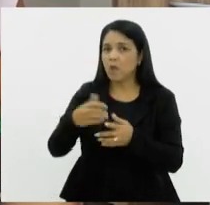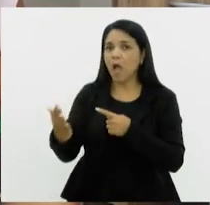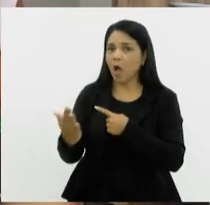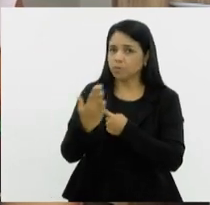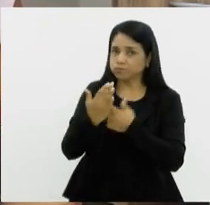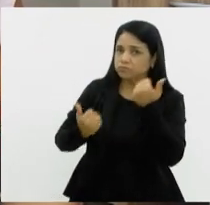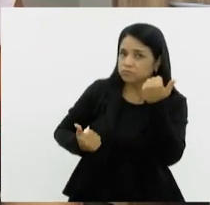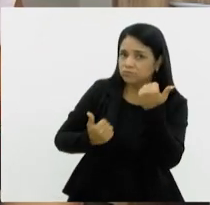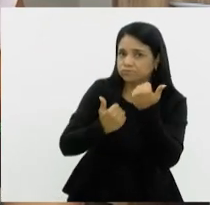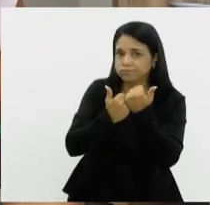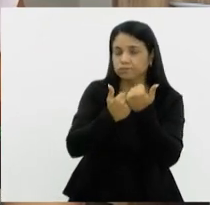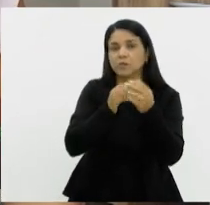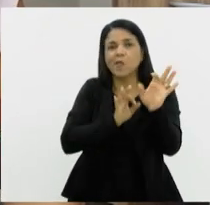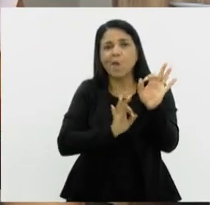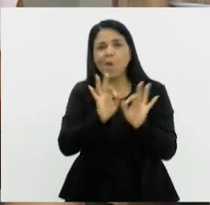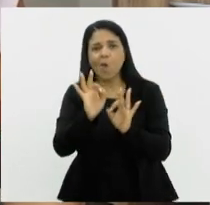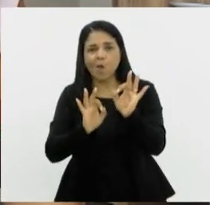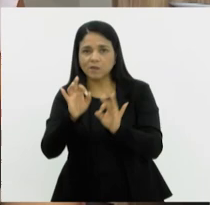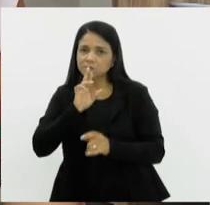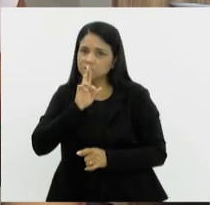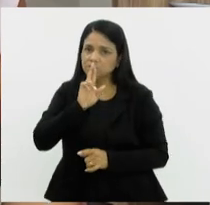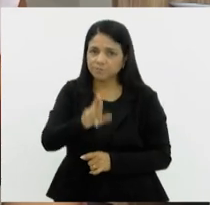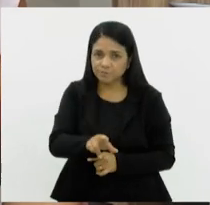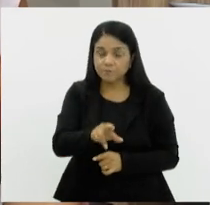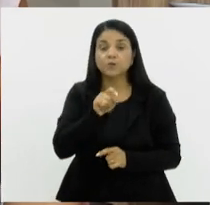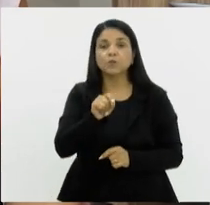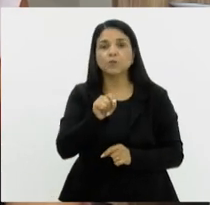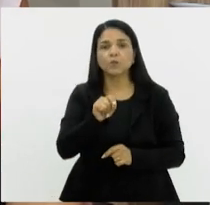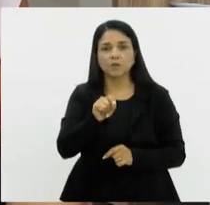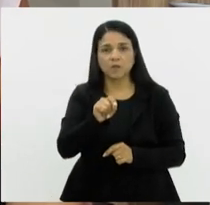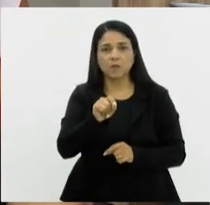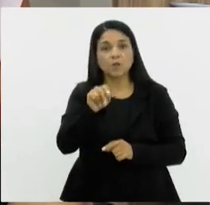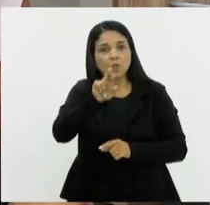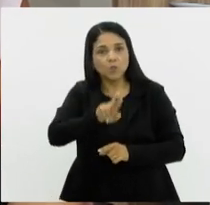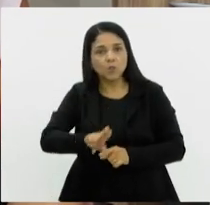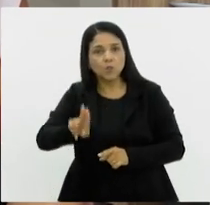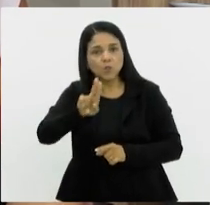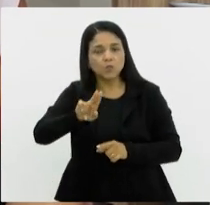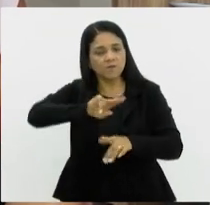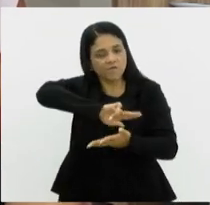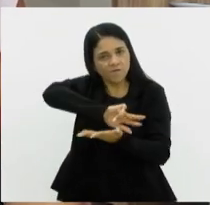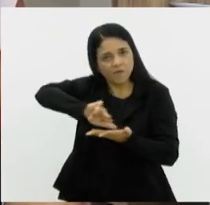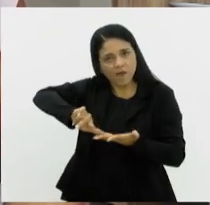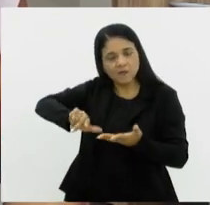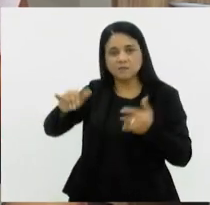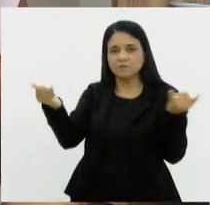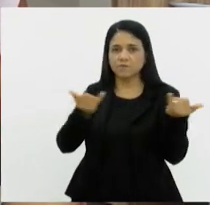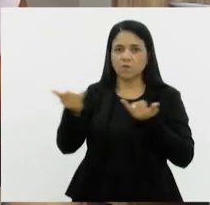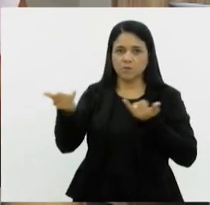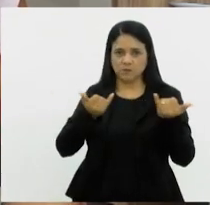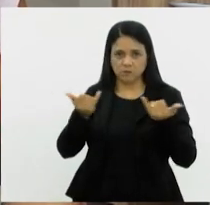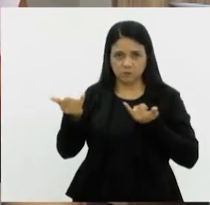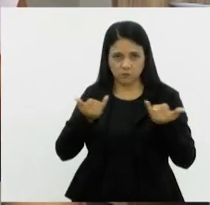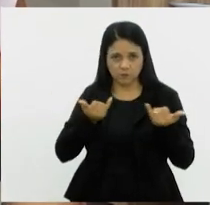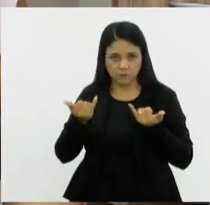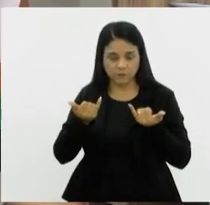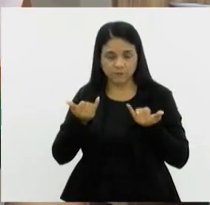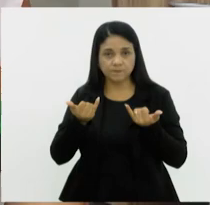auxilia na organização da resposta, uma vez que a gente utiliza diferentes fontes de informação para